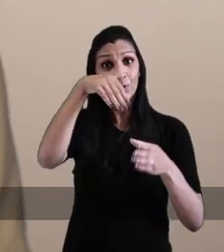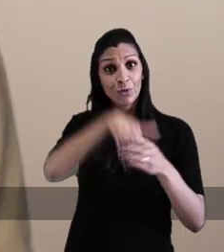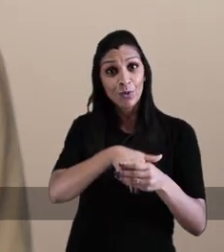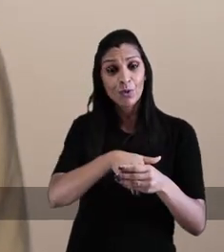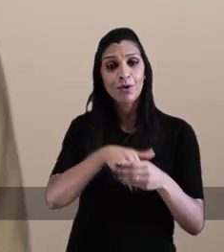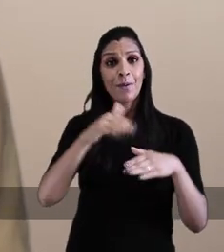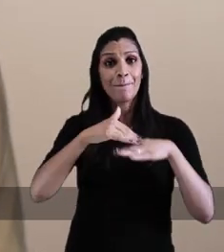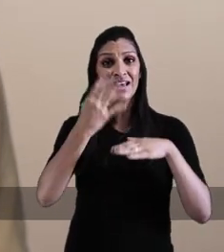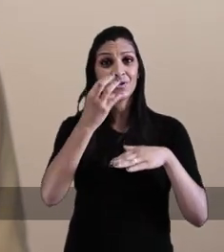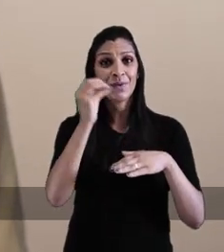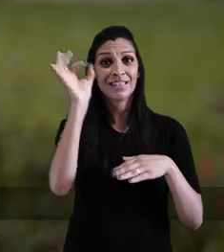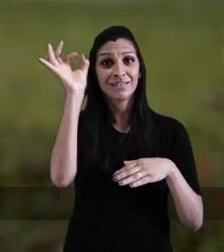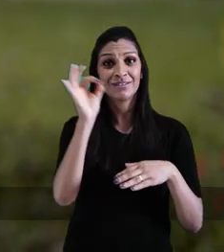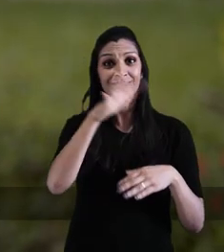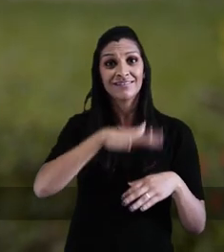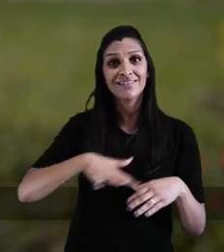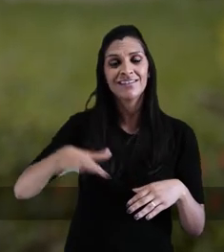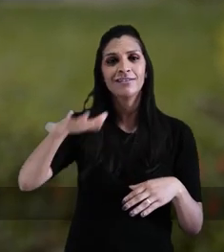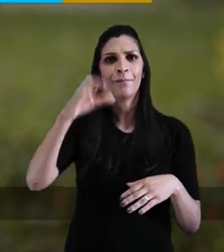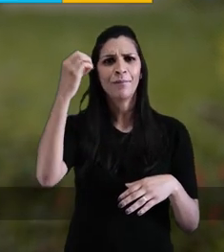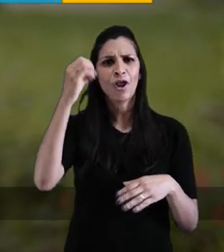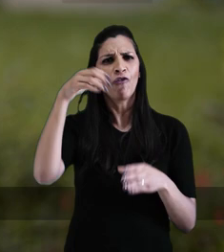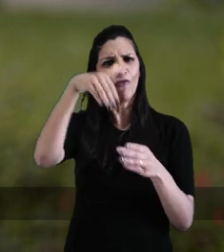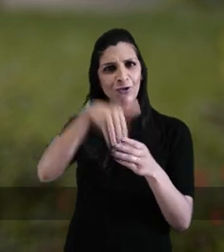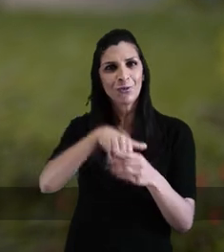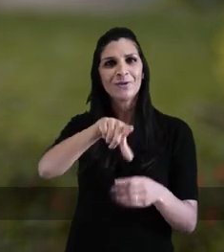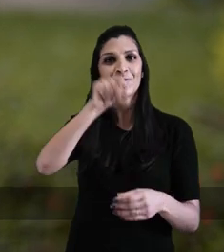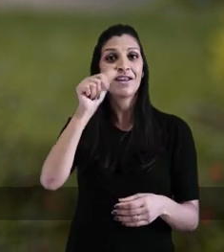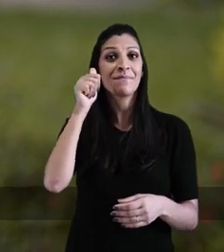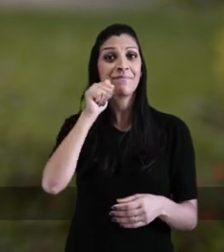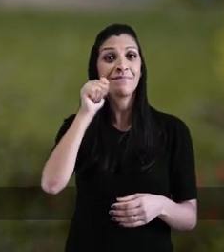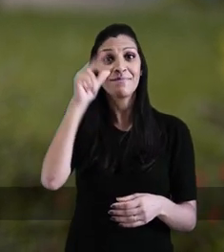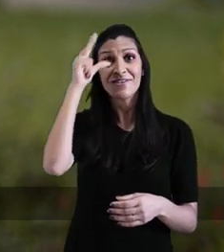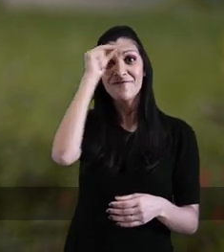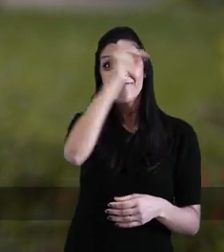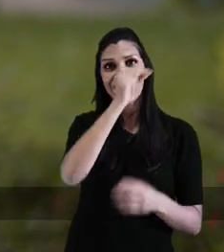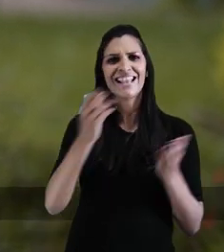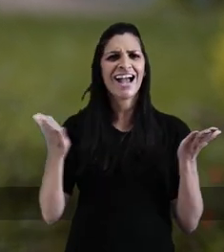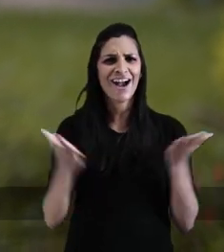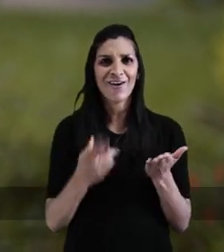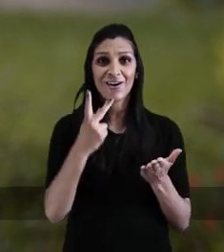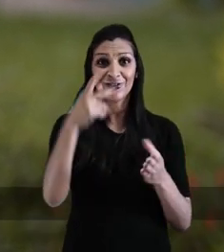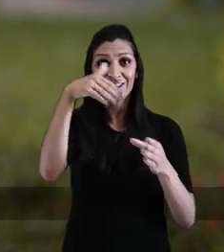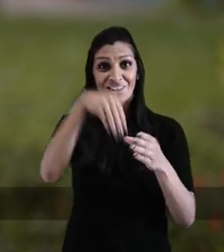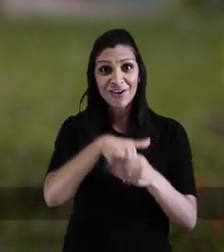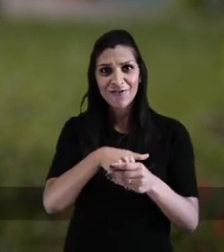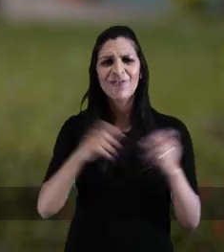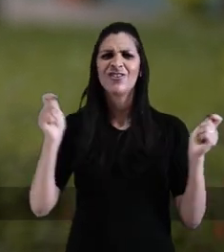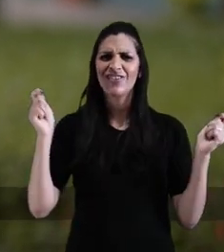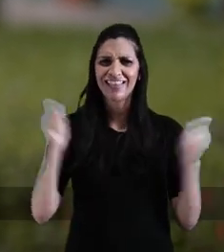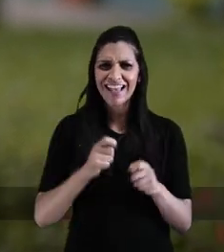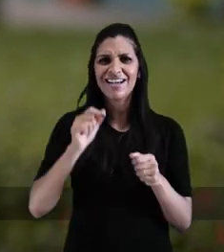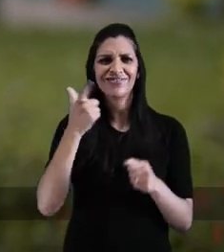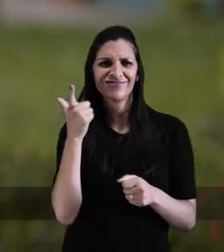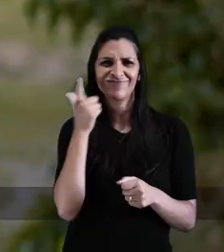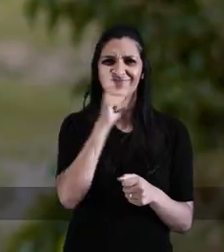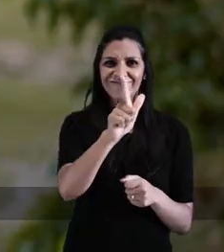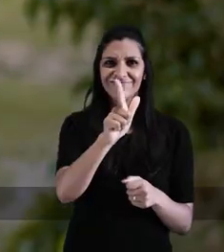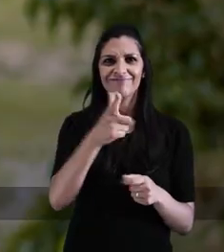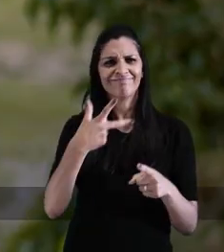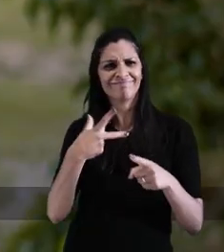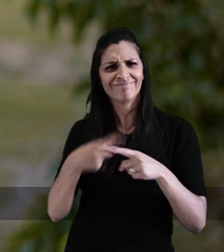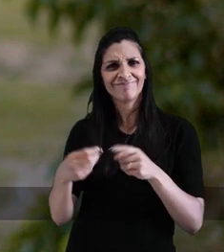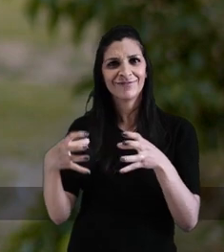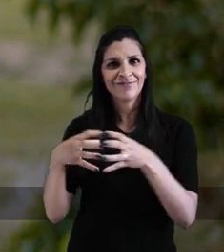o voto em Manuela para prefeito. No primeiro turno, mais de 40% da cidade votou para eleger uma prefeita.